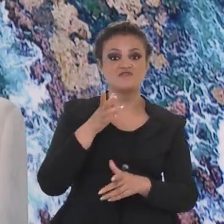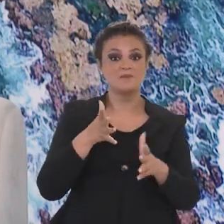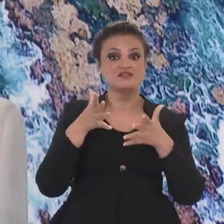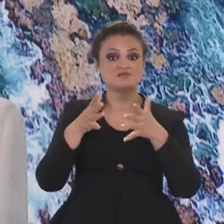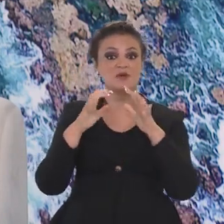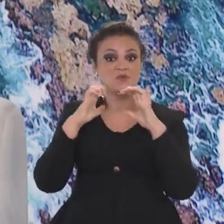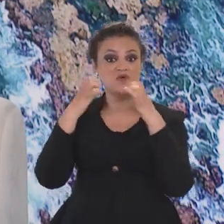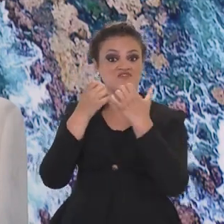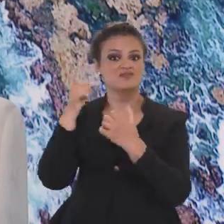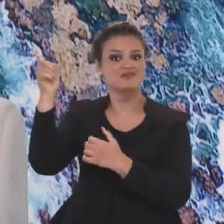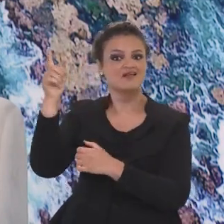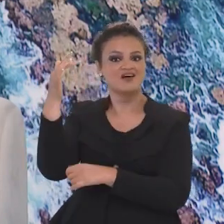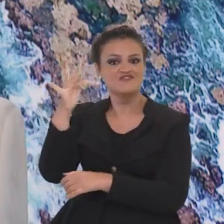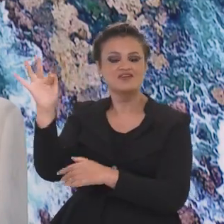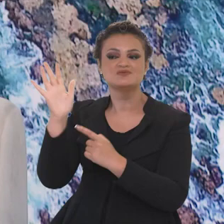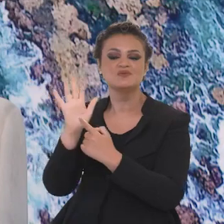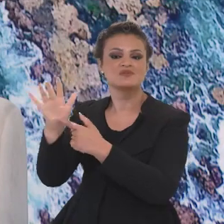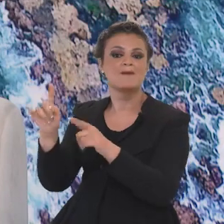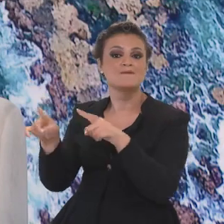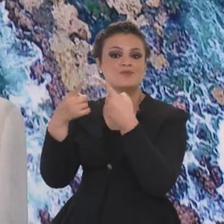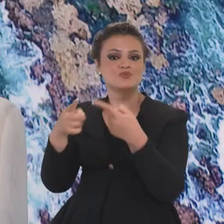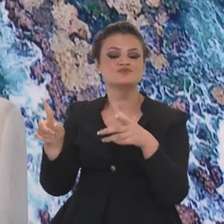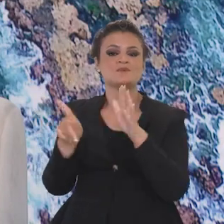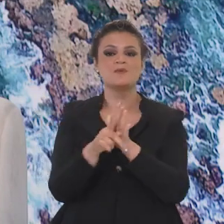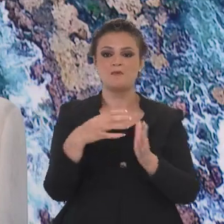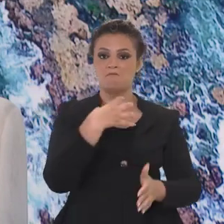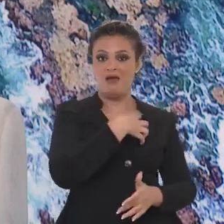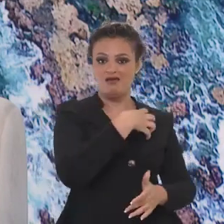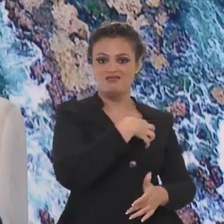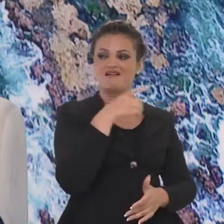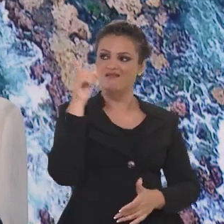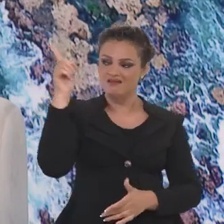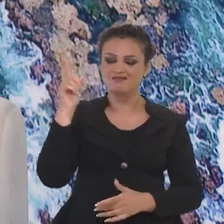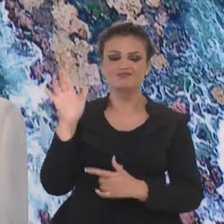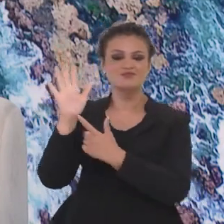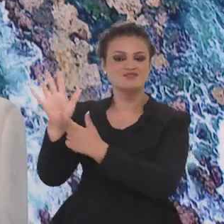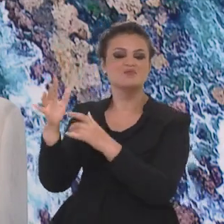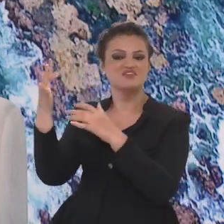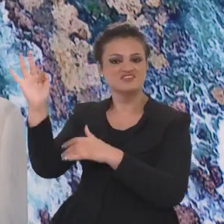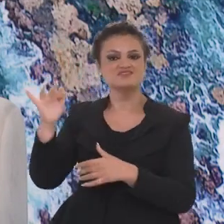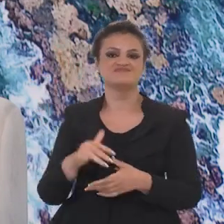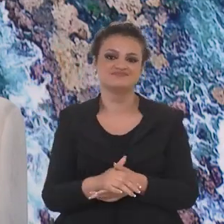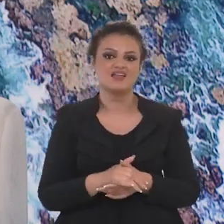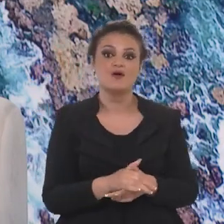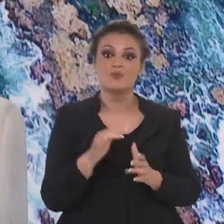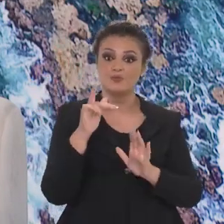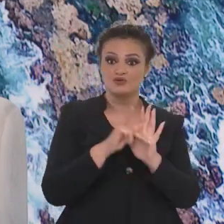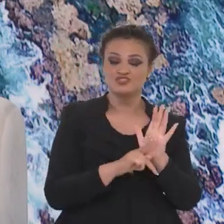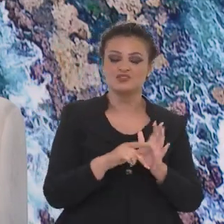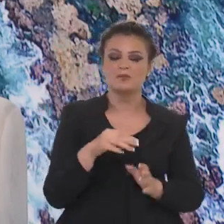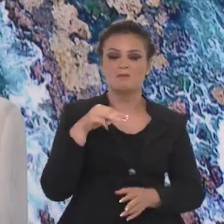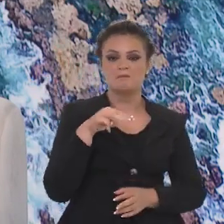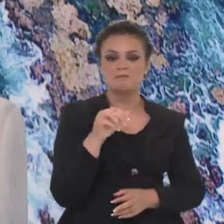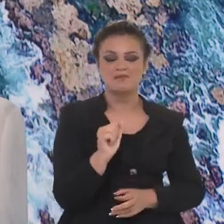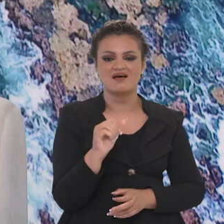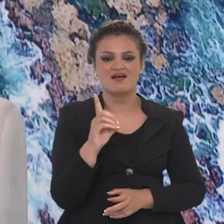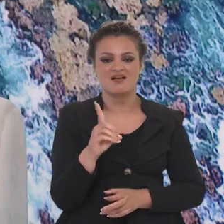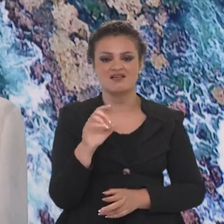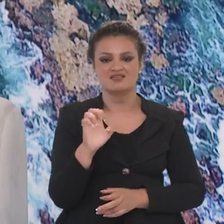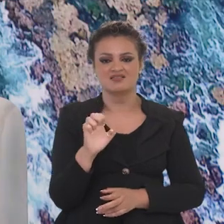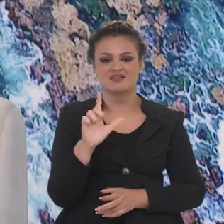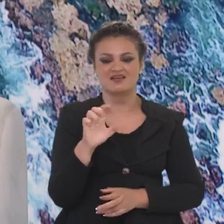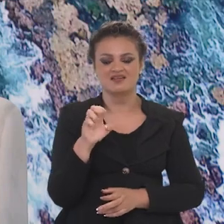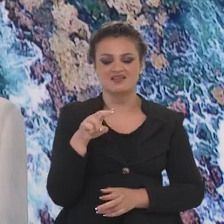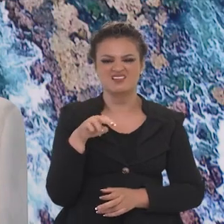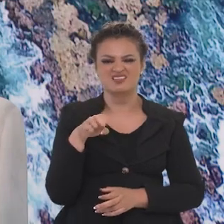participar de um grande evento na França, levando a música baiana. Então, o projeto que tem de Madeleine,